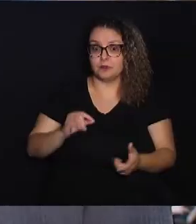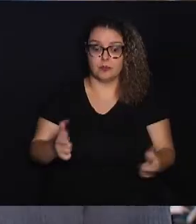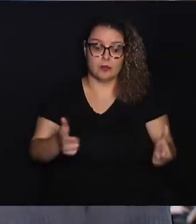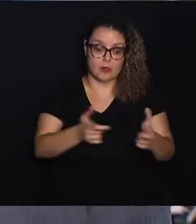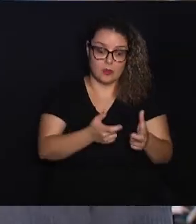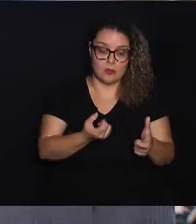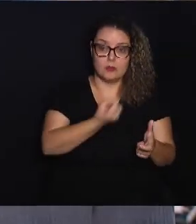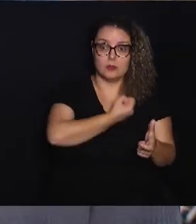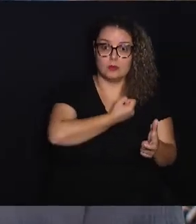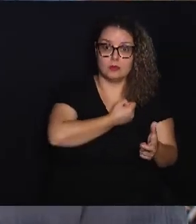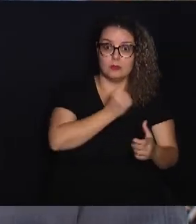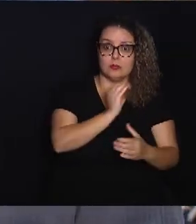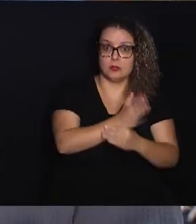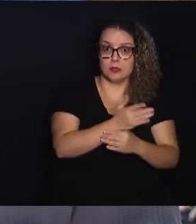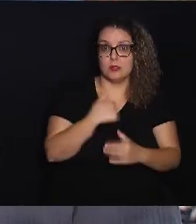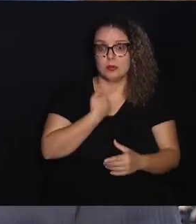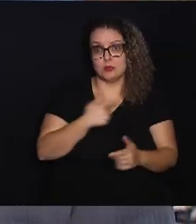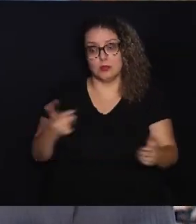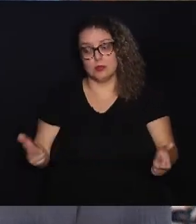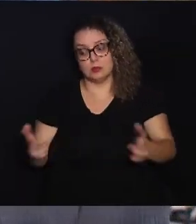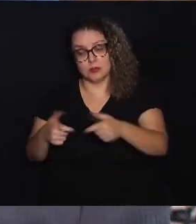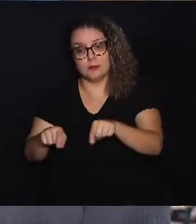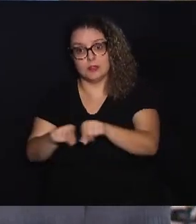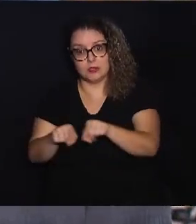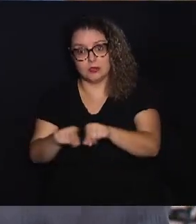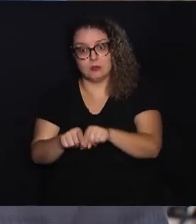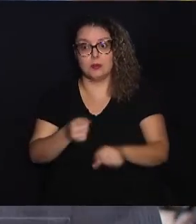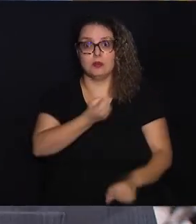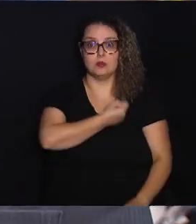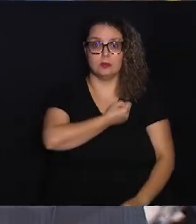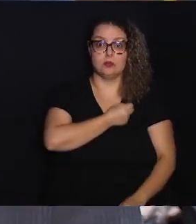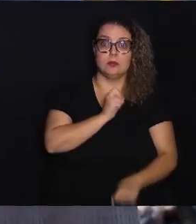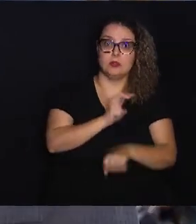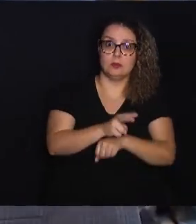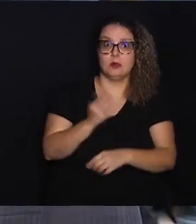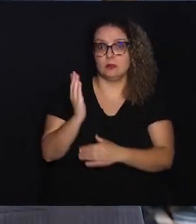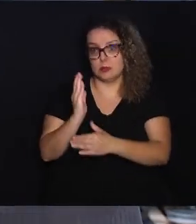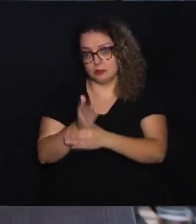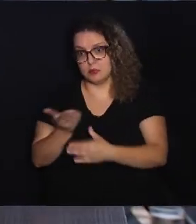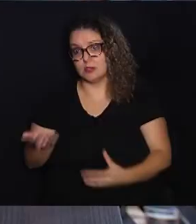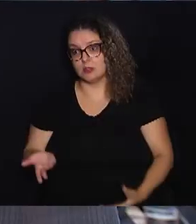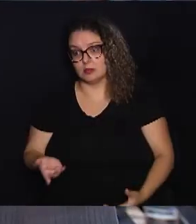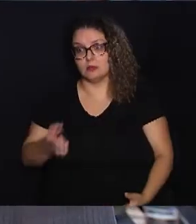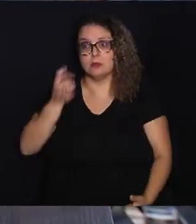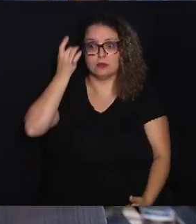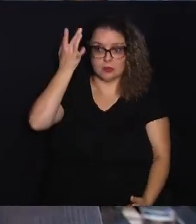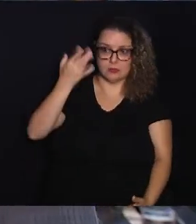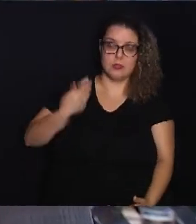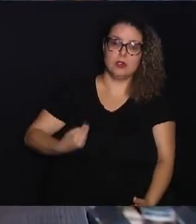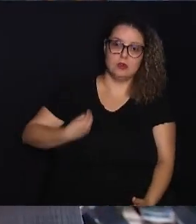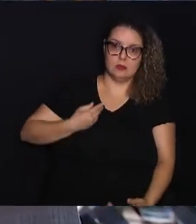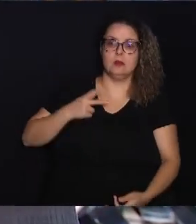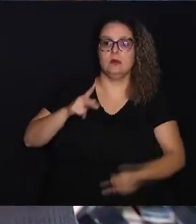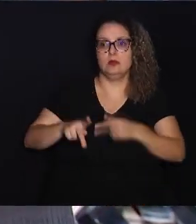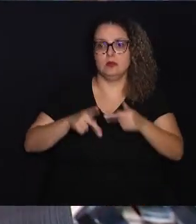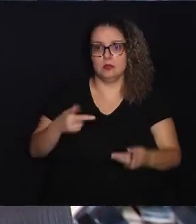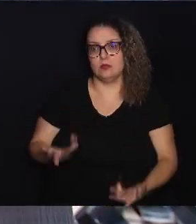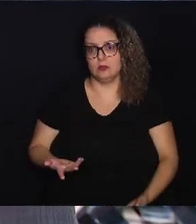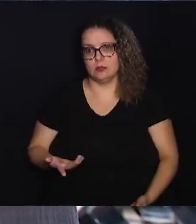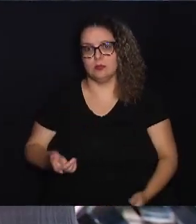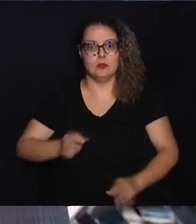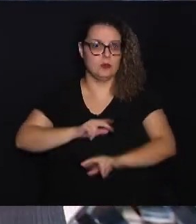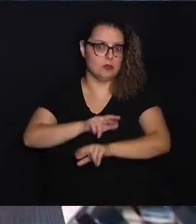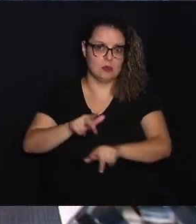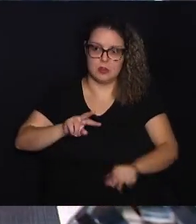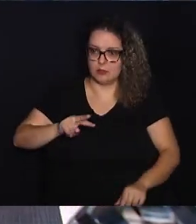reduzir o número de táxis, nós devemos reduzir também o número de vagas para os taxistas. Isso vai facilitar a vida da população, que